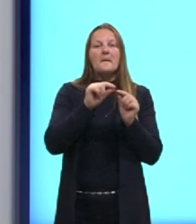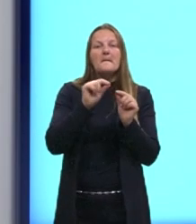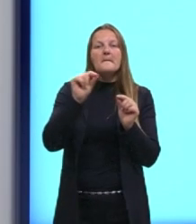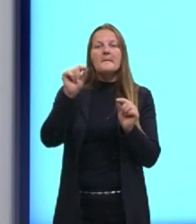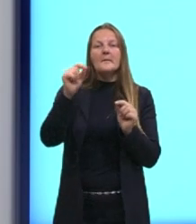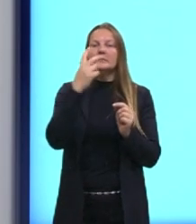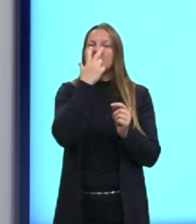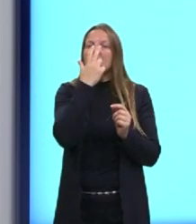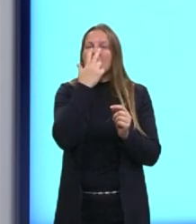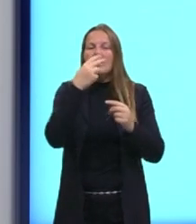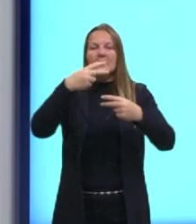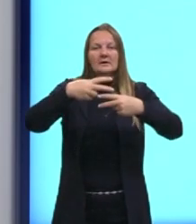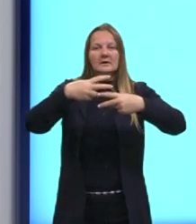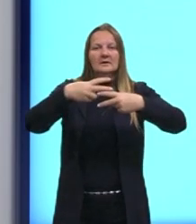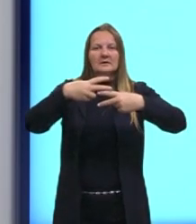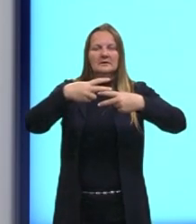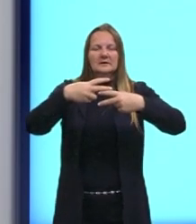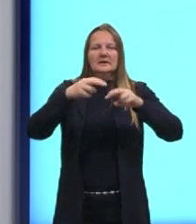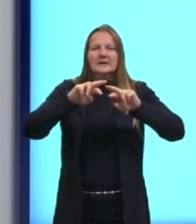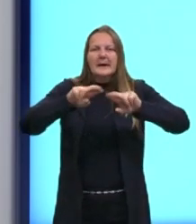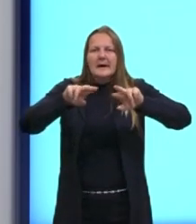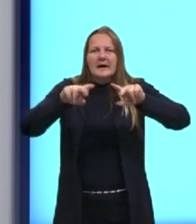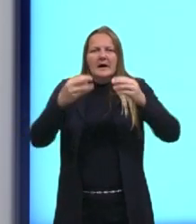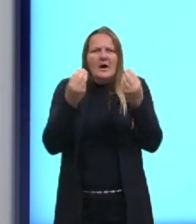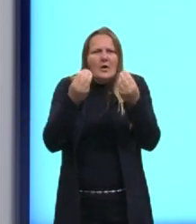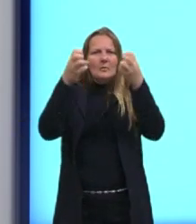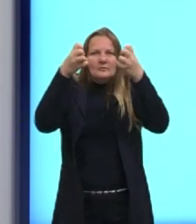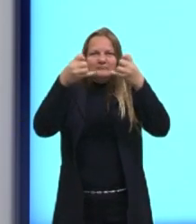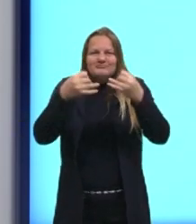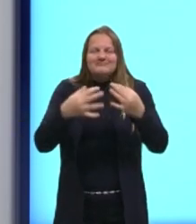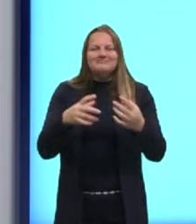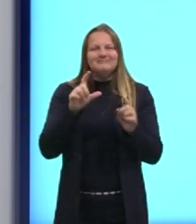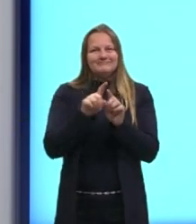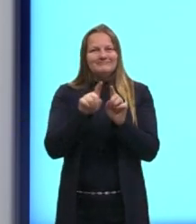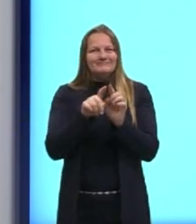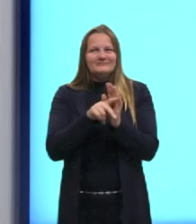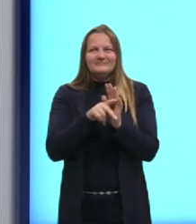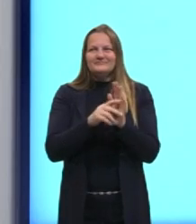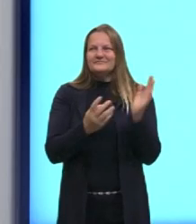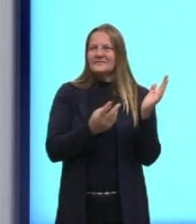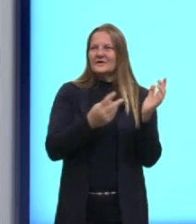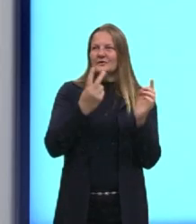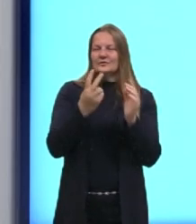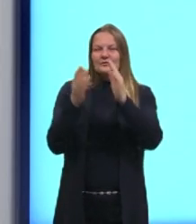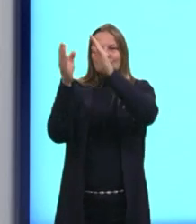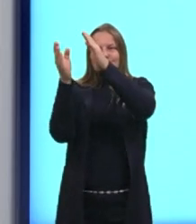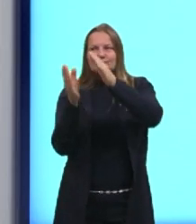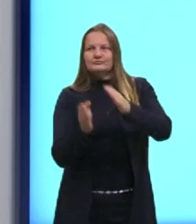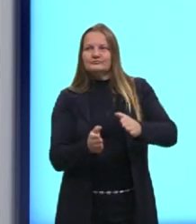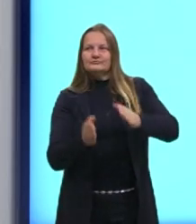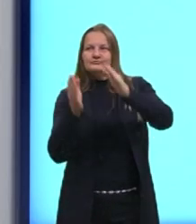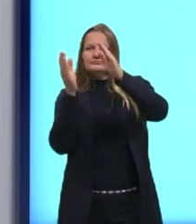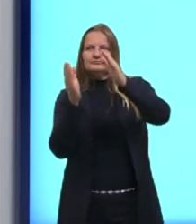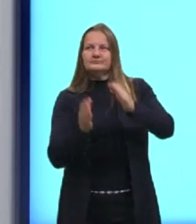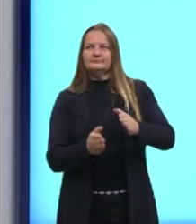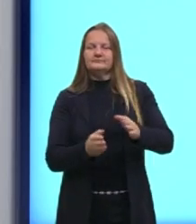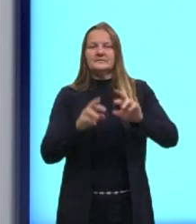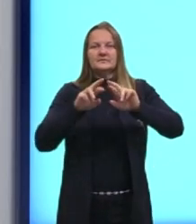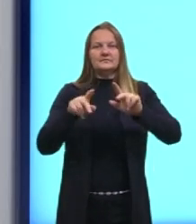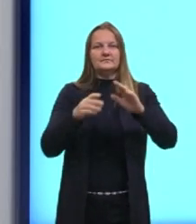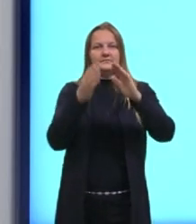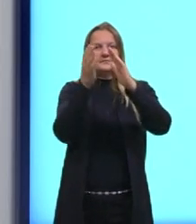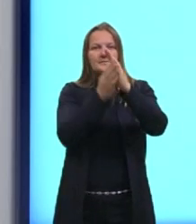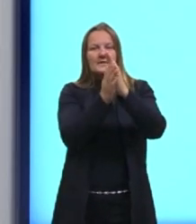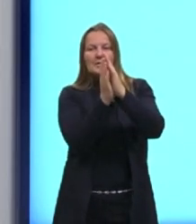os coeficientes lineares diferentes, elas são nada mais do que duas retas paralelas diferentes, né? No